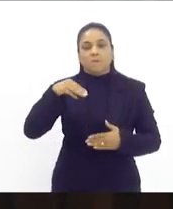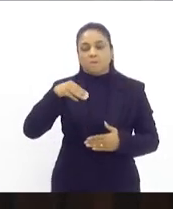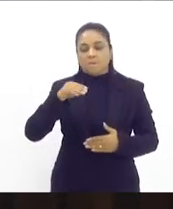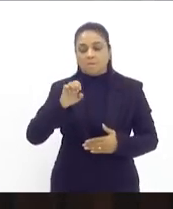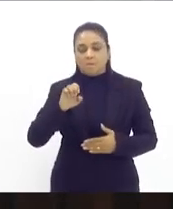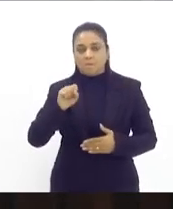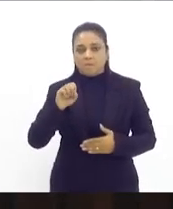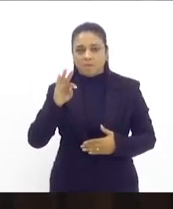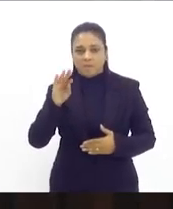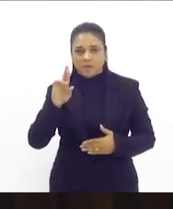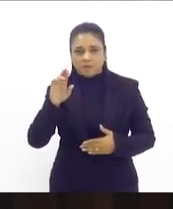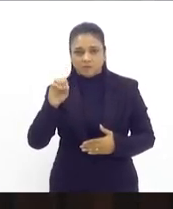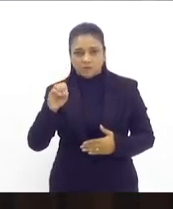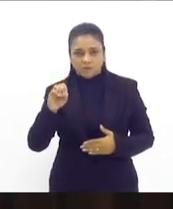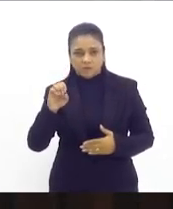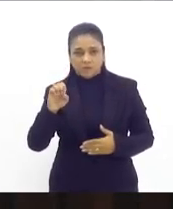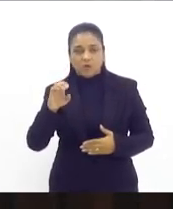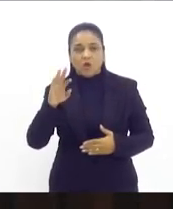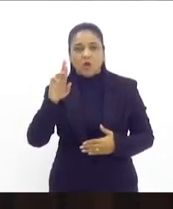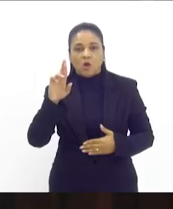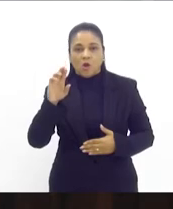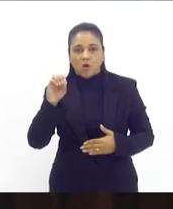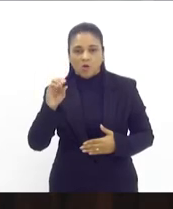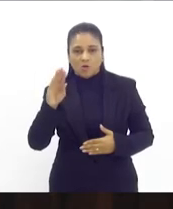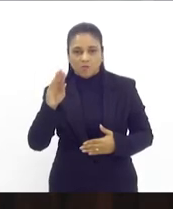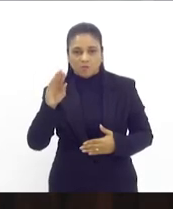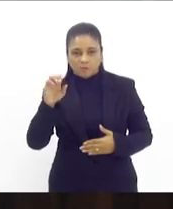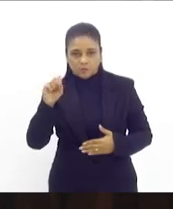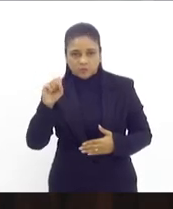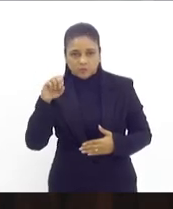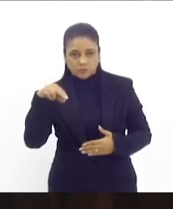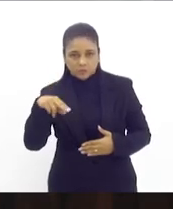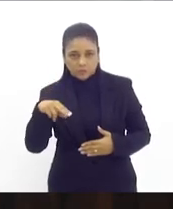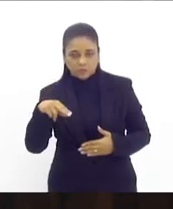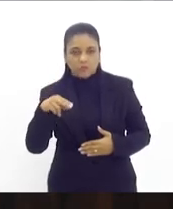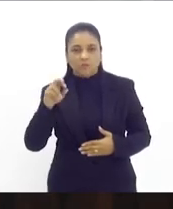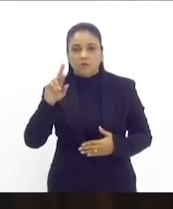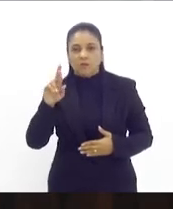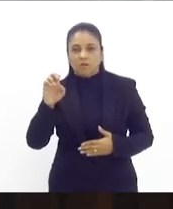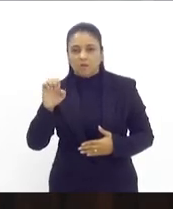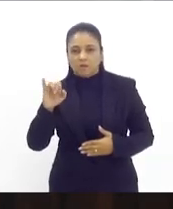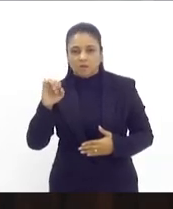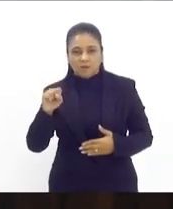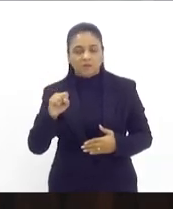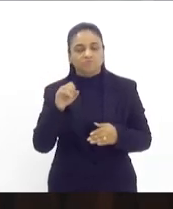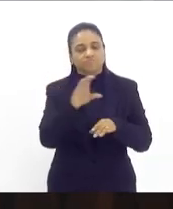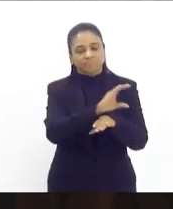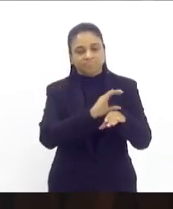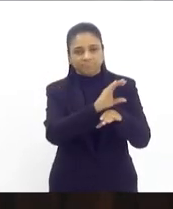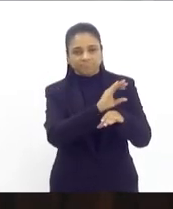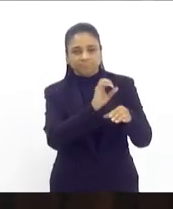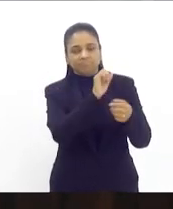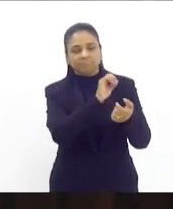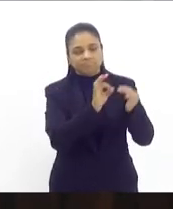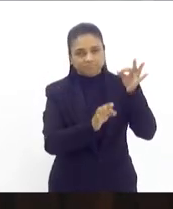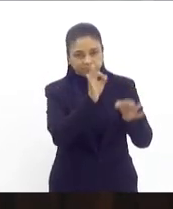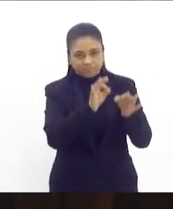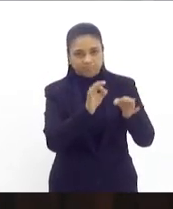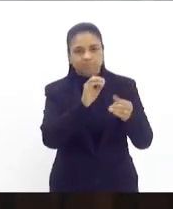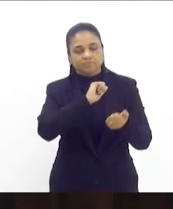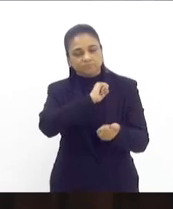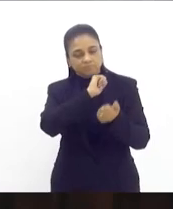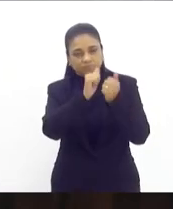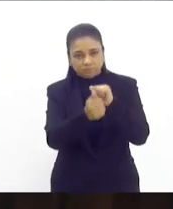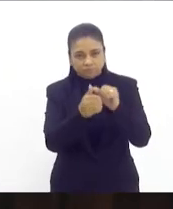Grace, Maracanãzinho, dependendo de pareceres das Comissões de Constituição e Justiça, de Esporte e Lazer e de Assuntos Municipais e de